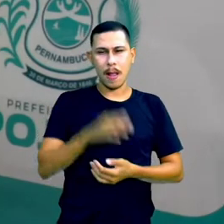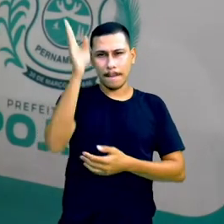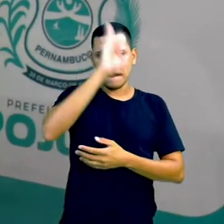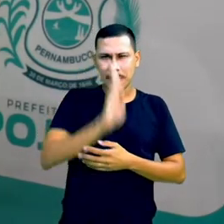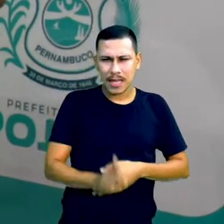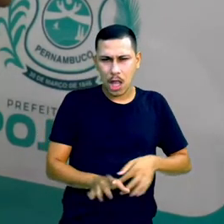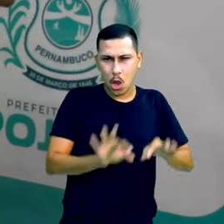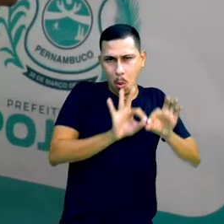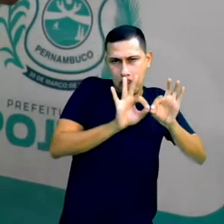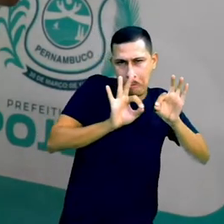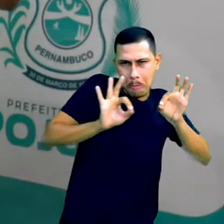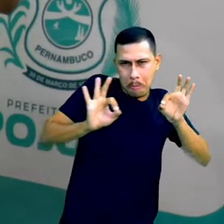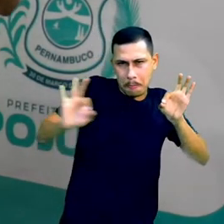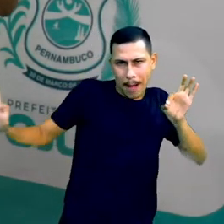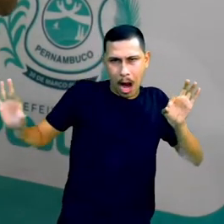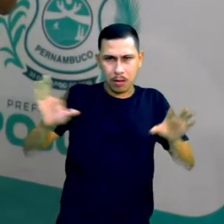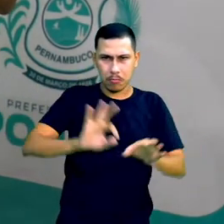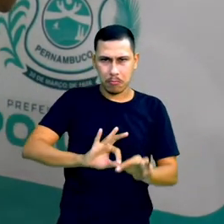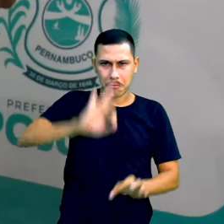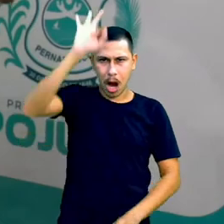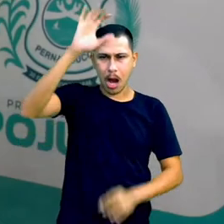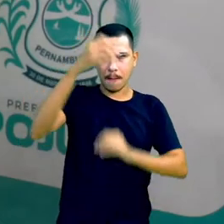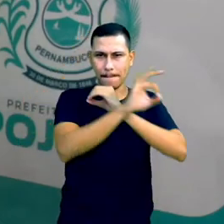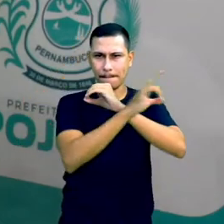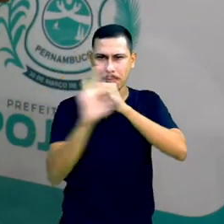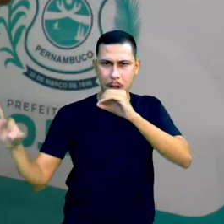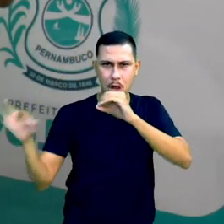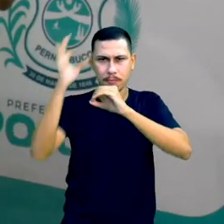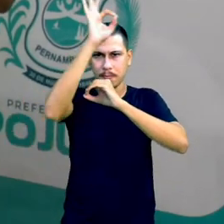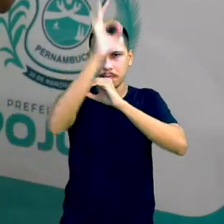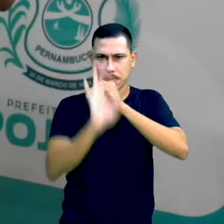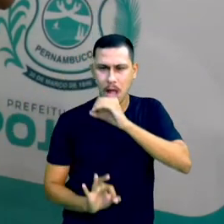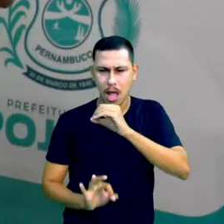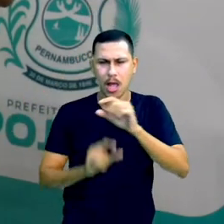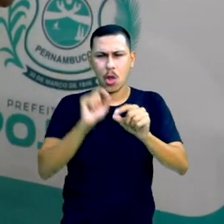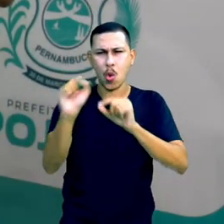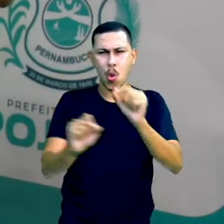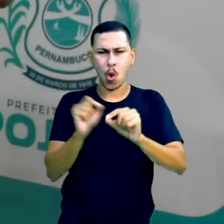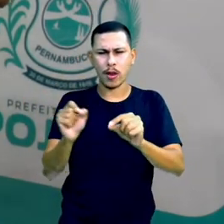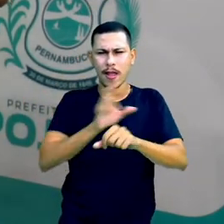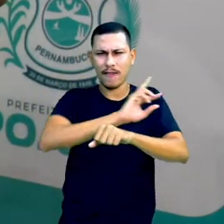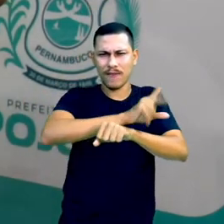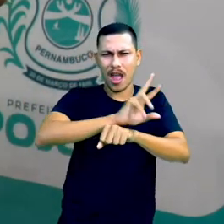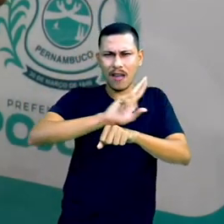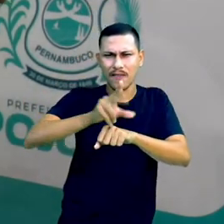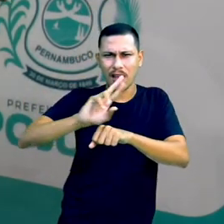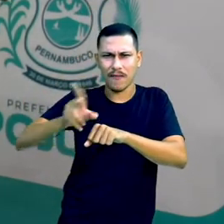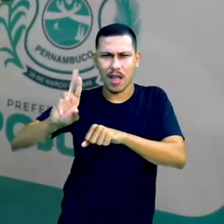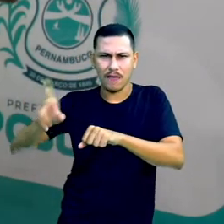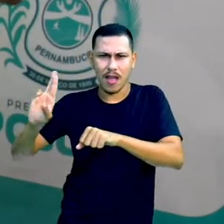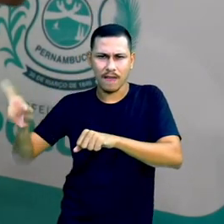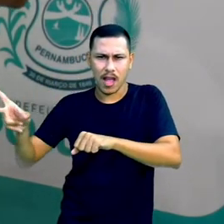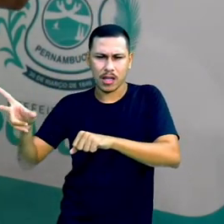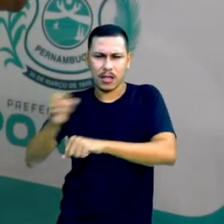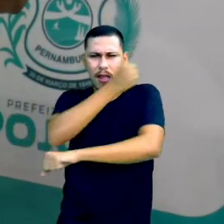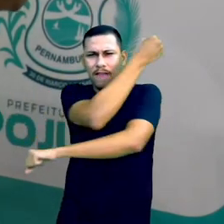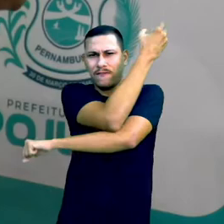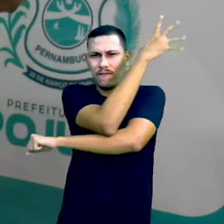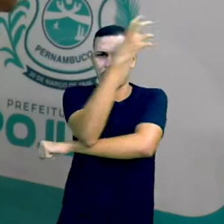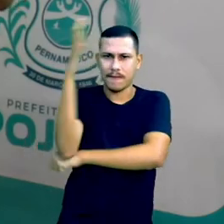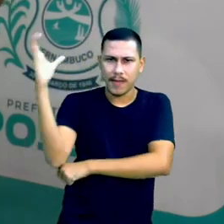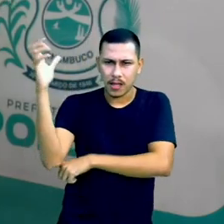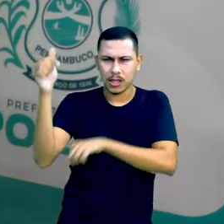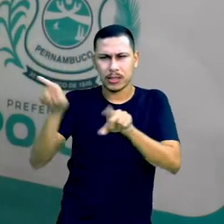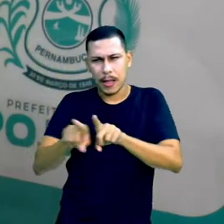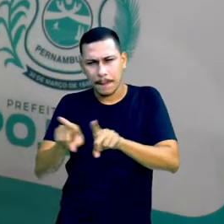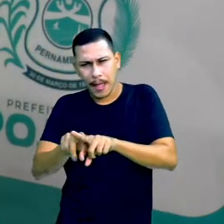longitudinal e latitudinal são a diversidade da formação vegetal, a diversidade